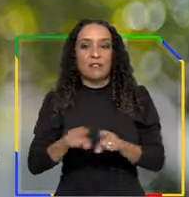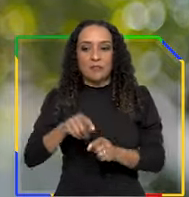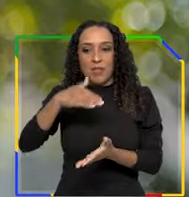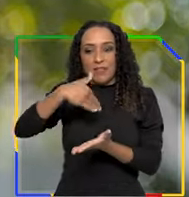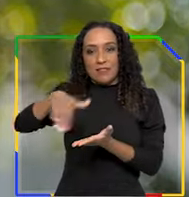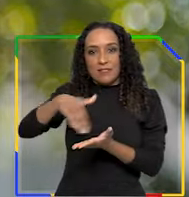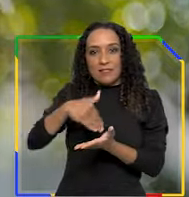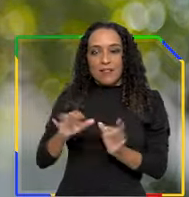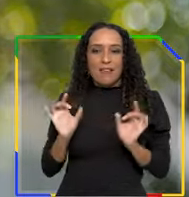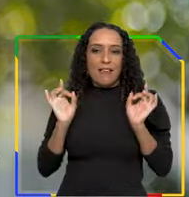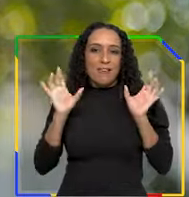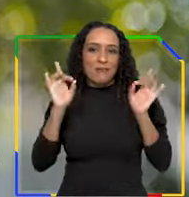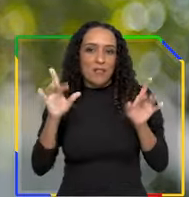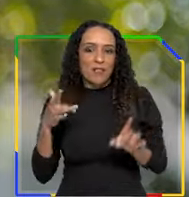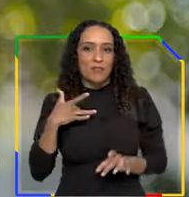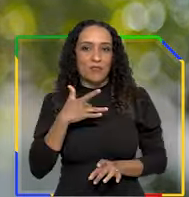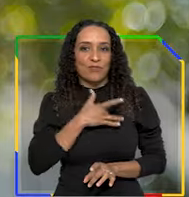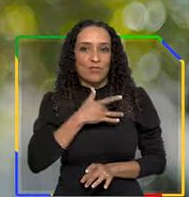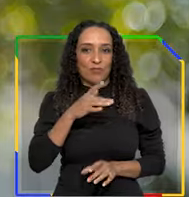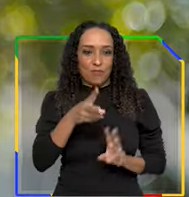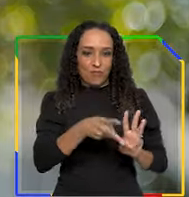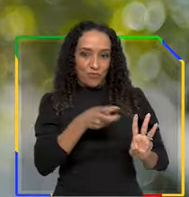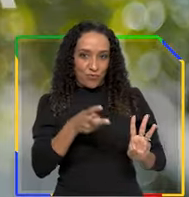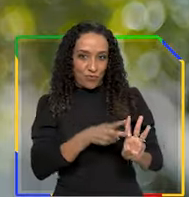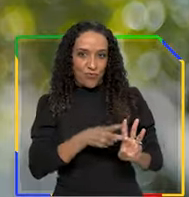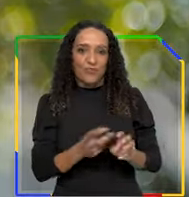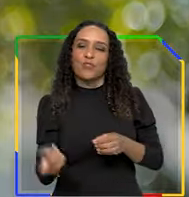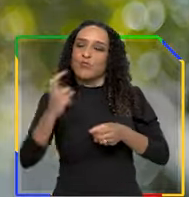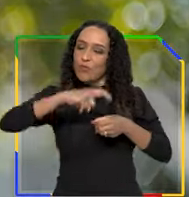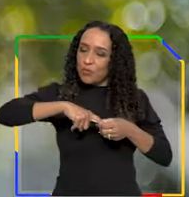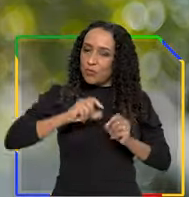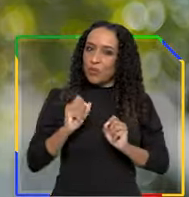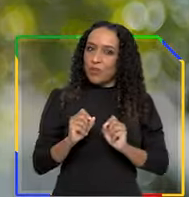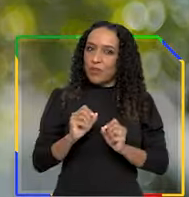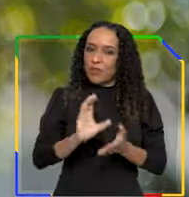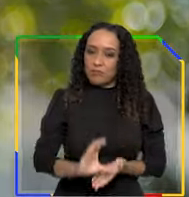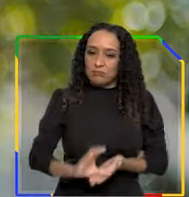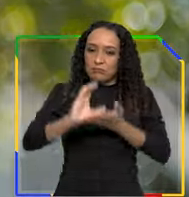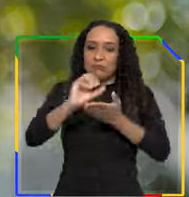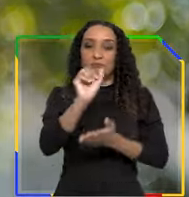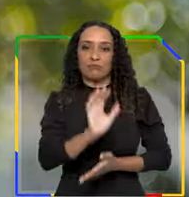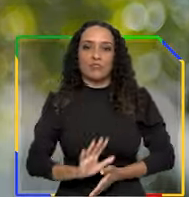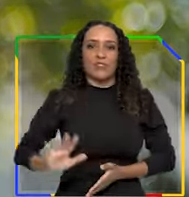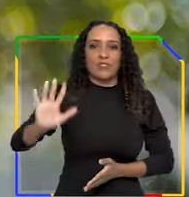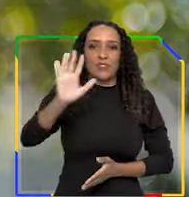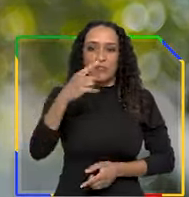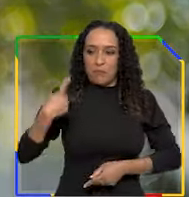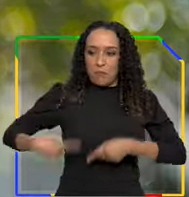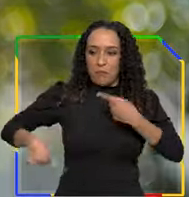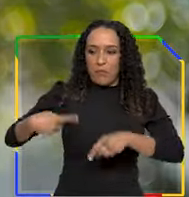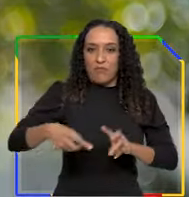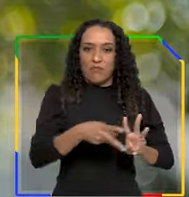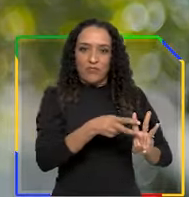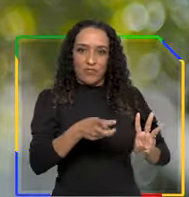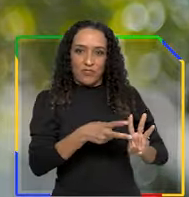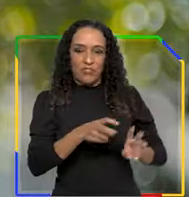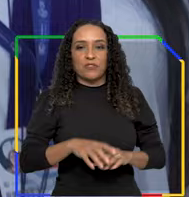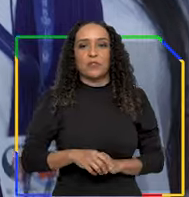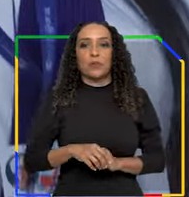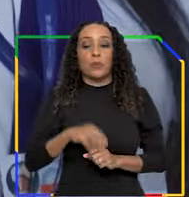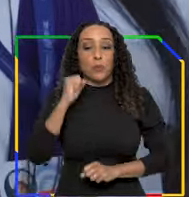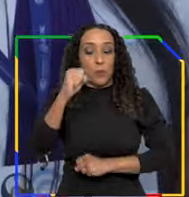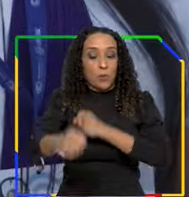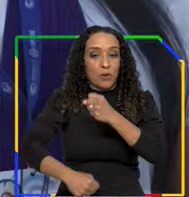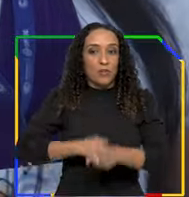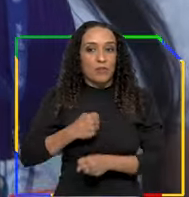e da Secretaria Especial de Saúde Indígena. E retomamos o Conselho Nacional de Política Indigenista.